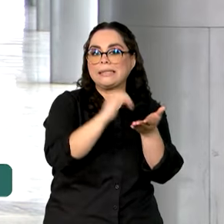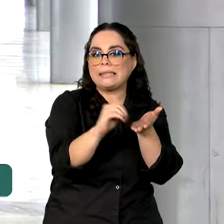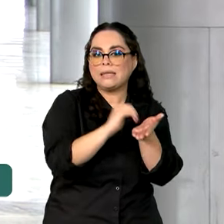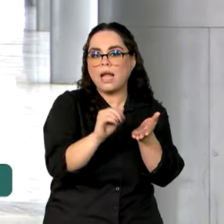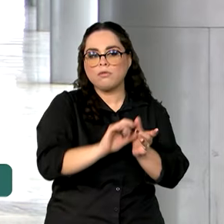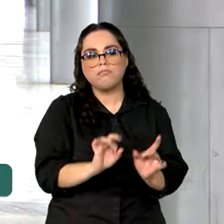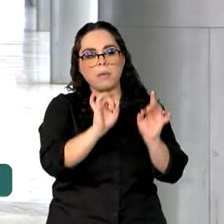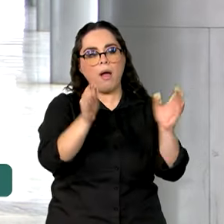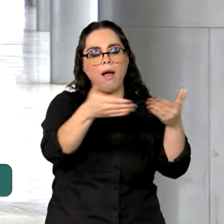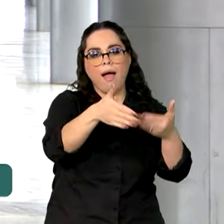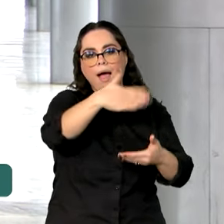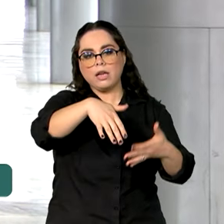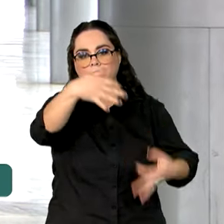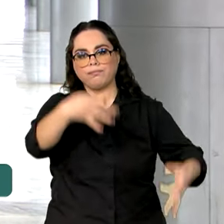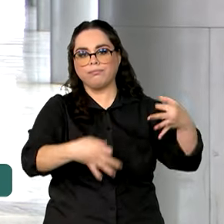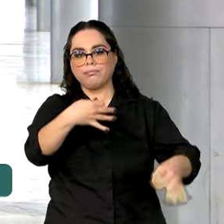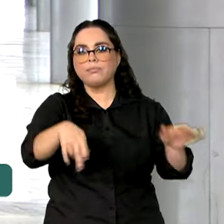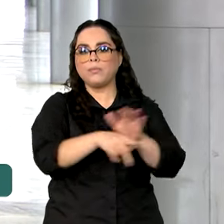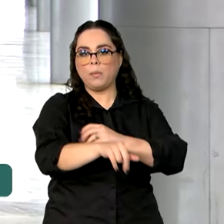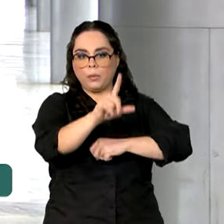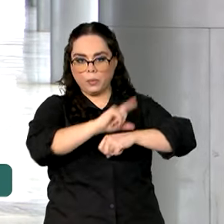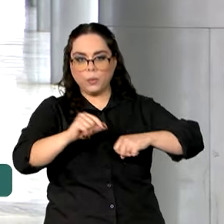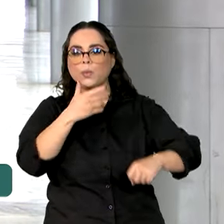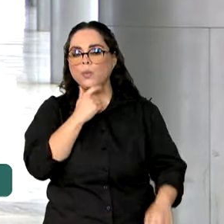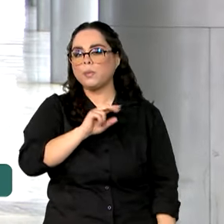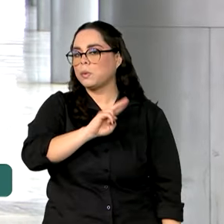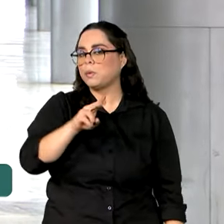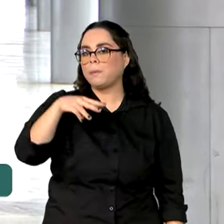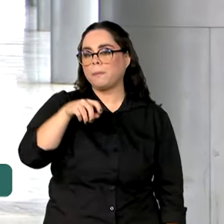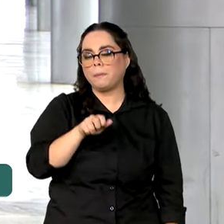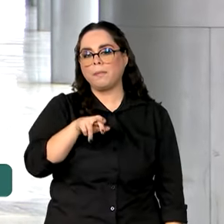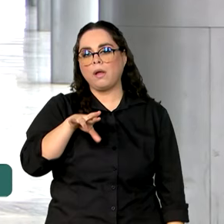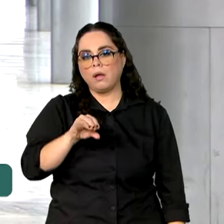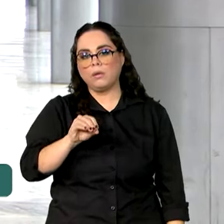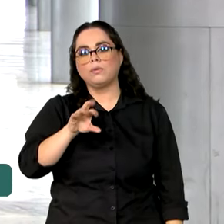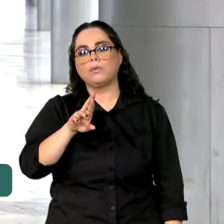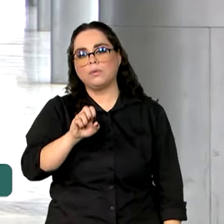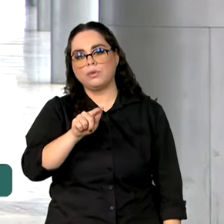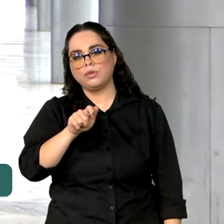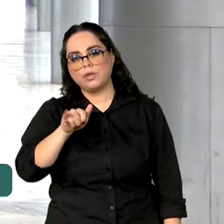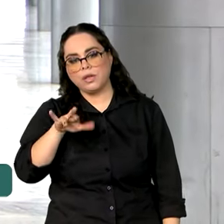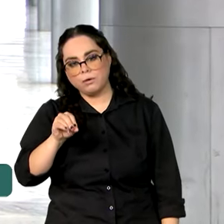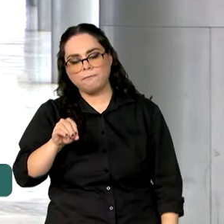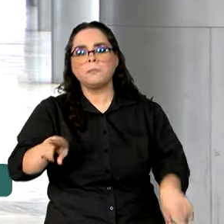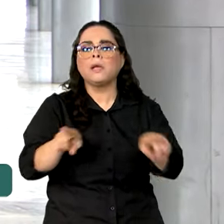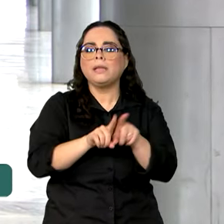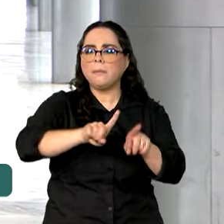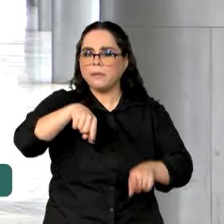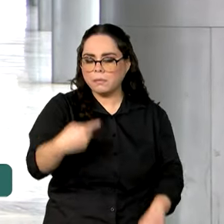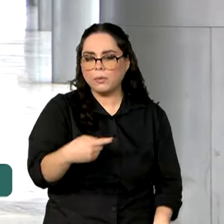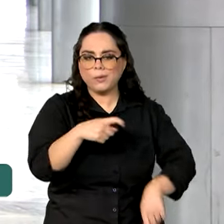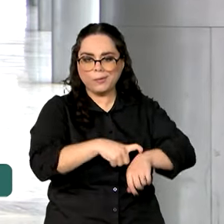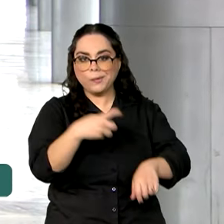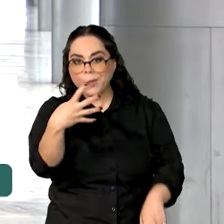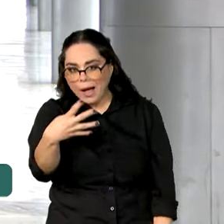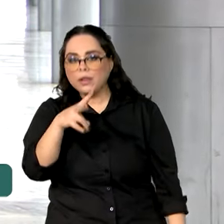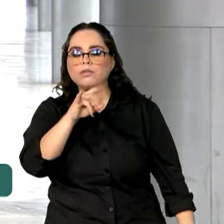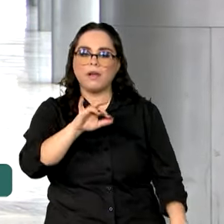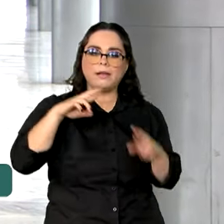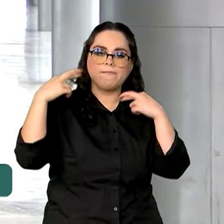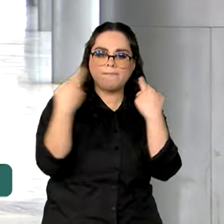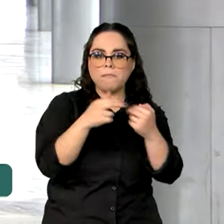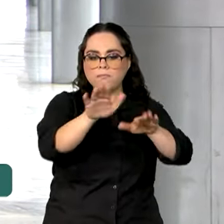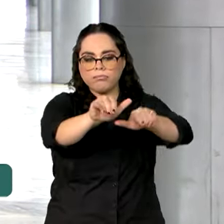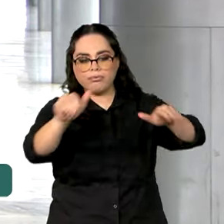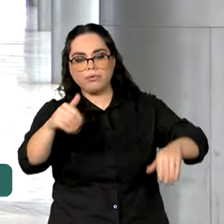para assuntos jurídicos da Casa Civil, Marcos Rogério de Souza. E às 4h da tarde, ele vai participar de uma ampla reunião com a presença de